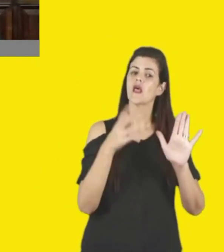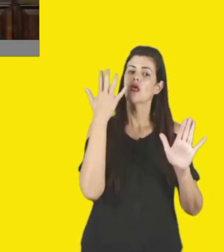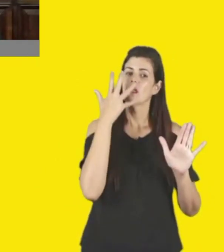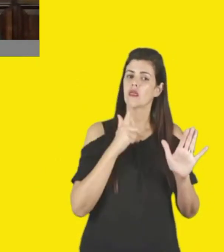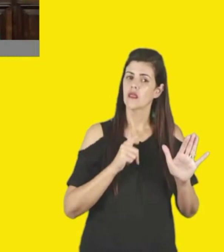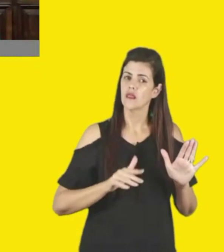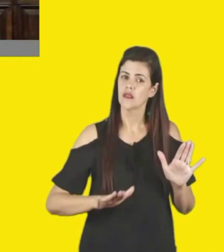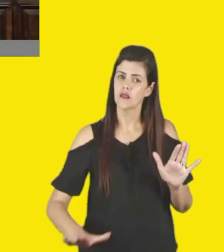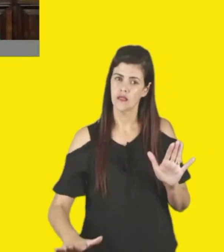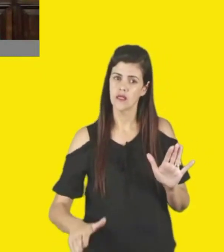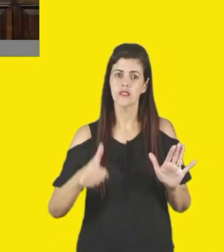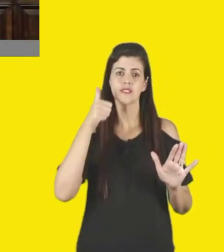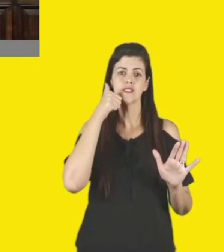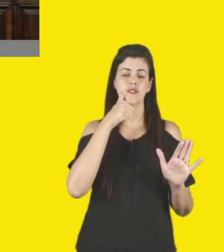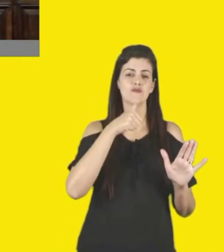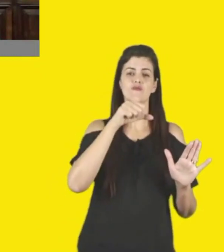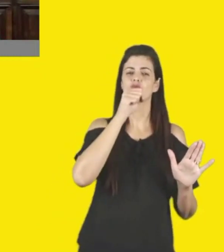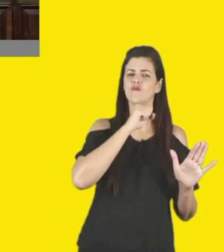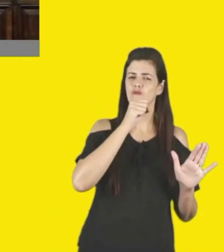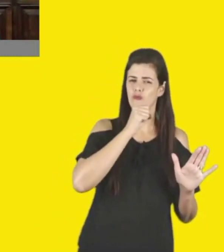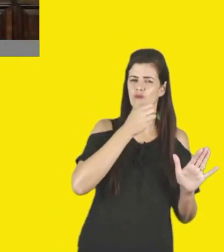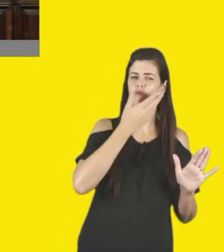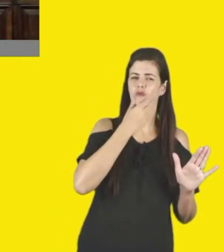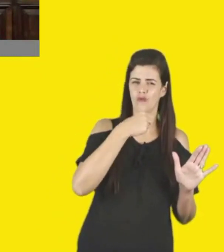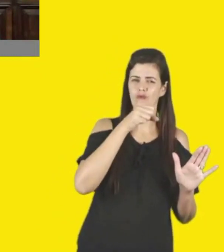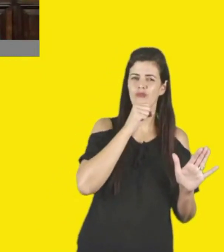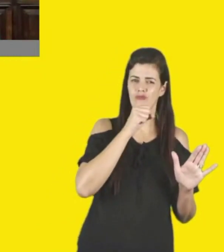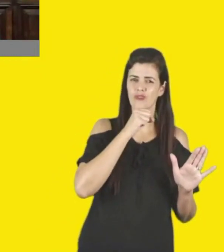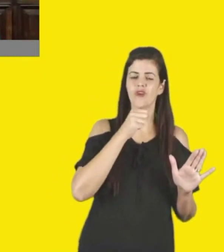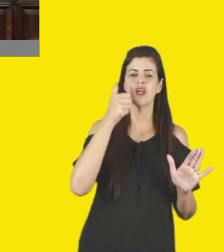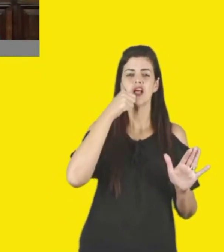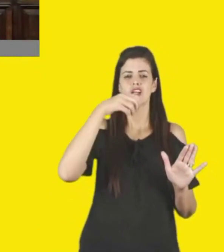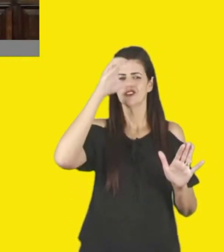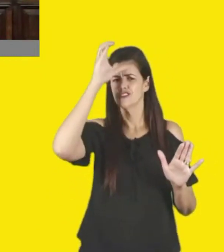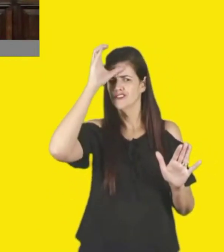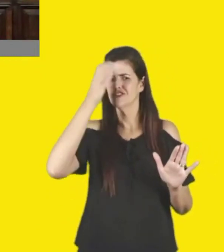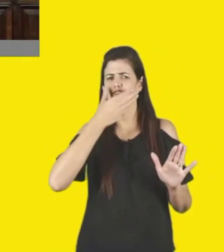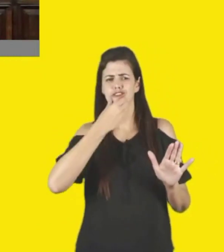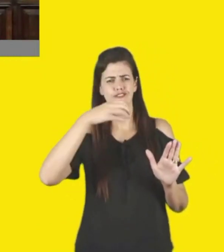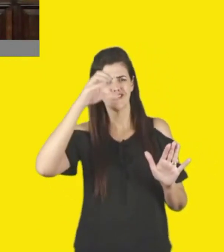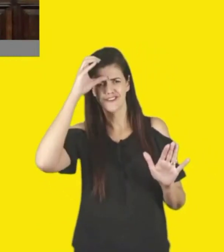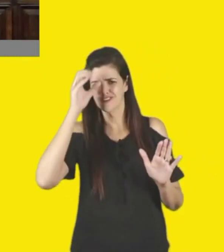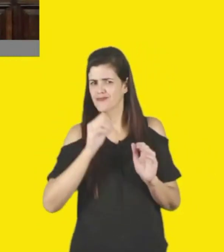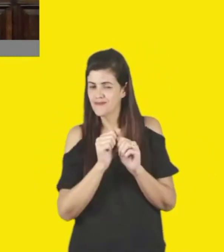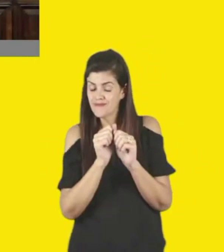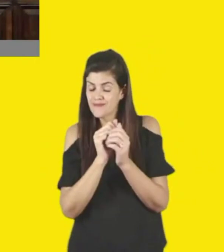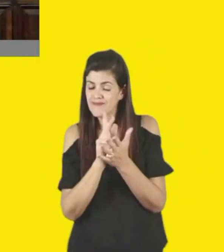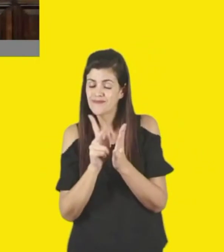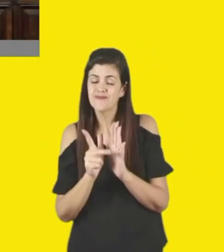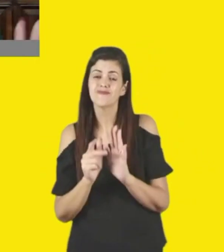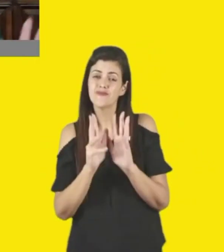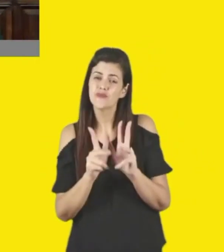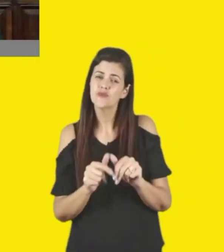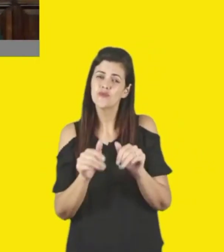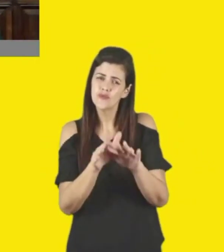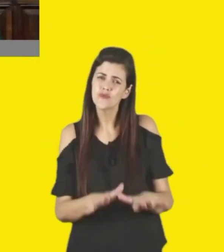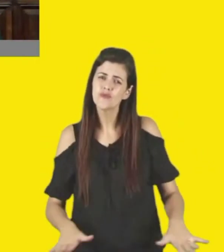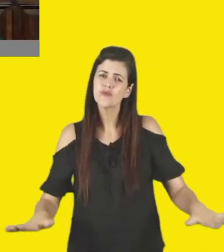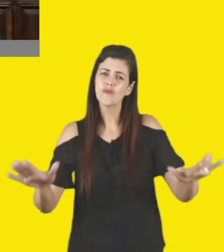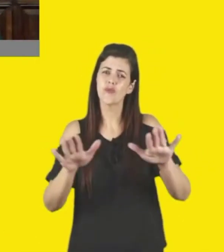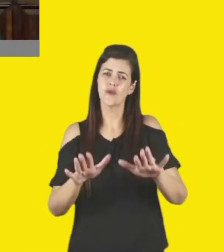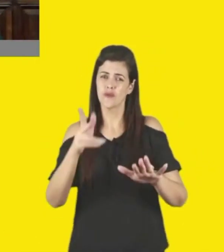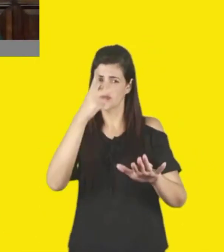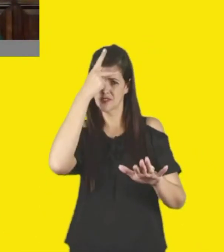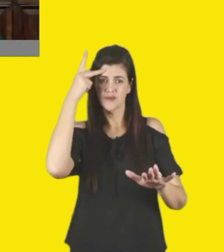tia, para quem gosta, para quem não gosta, porque também, só sabe que não gosta se ver, porque também, não dá para falar, eu não gosto de